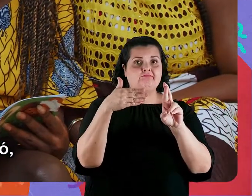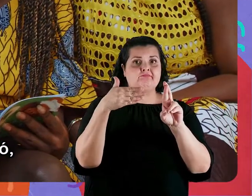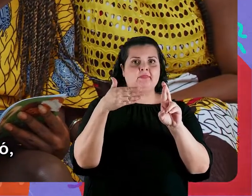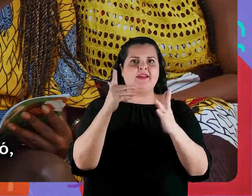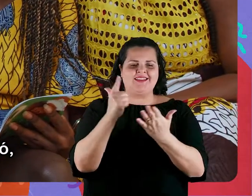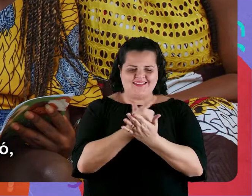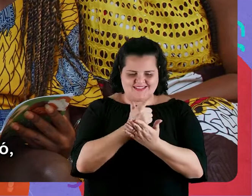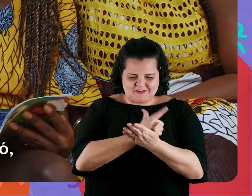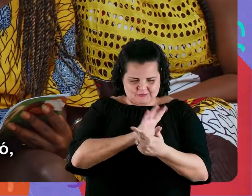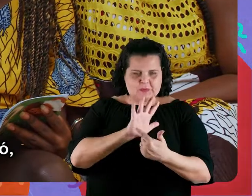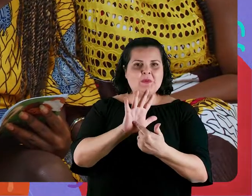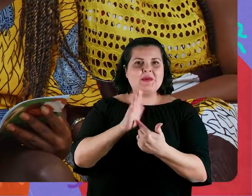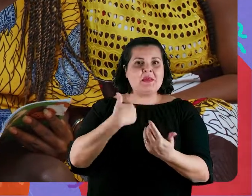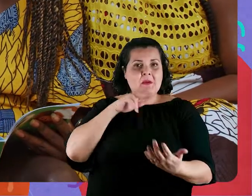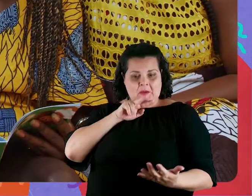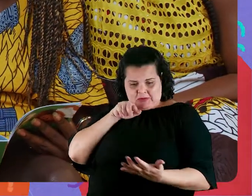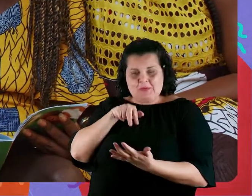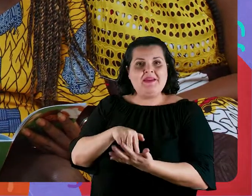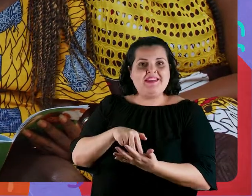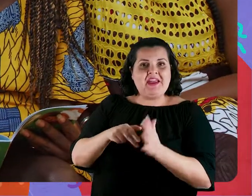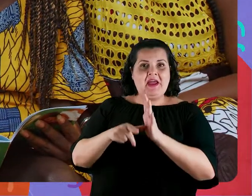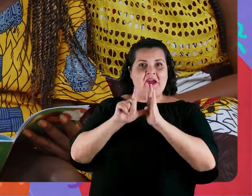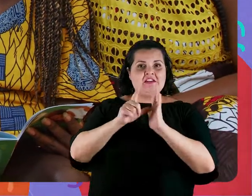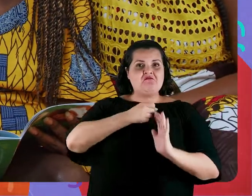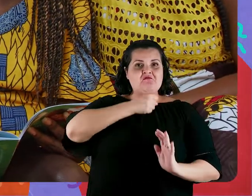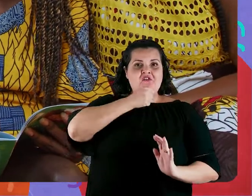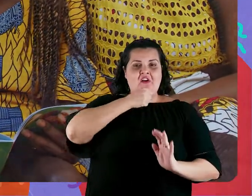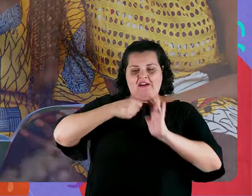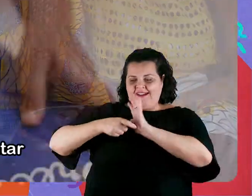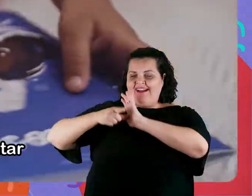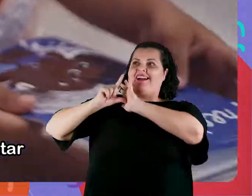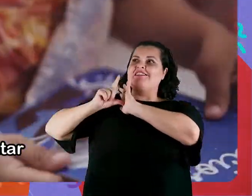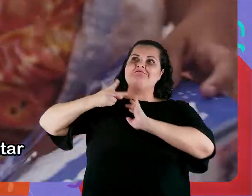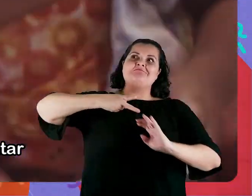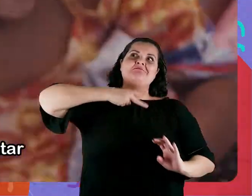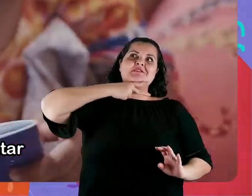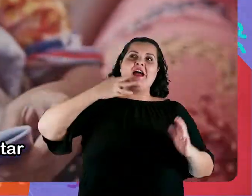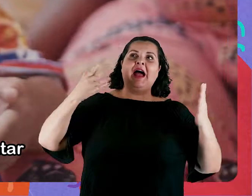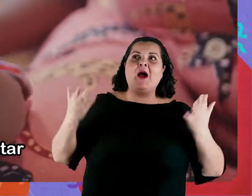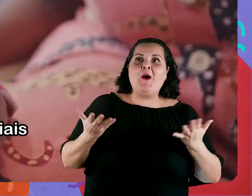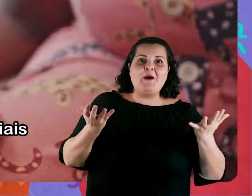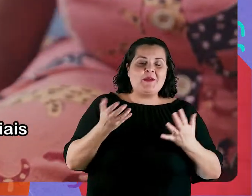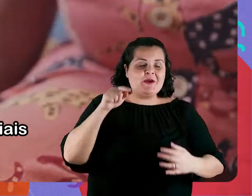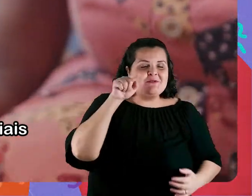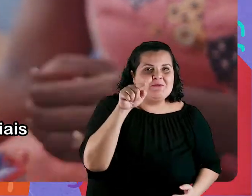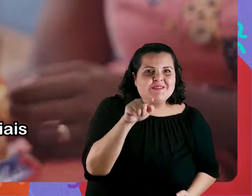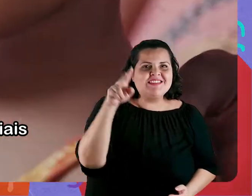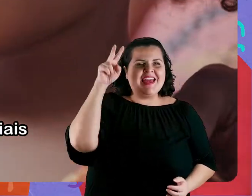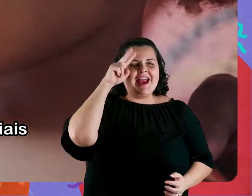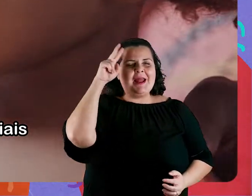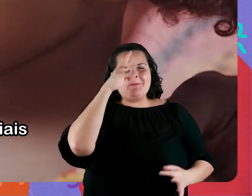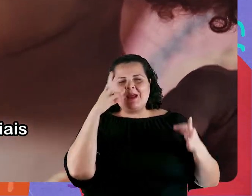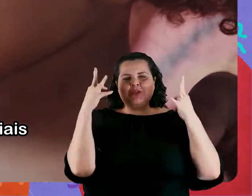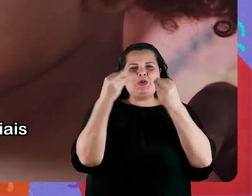aqui estou como um dia esteve minha avó, antes dela o seu pai, antes dele a tua bisavó. Peço licença para agora resgatar suas ideias e práticas